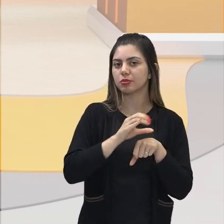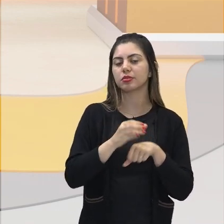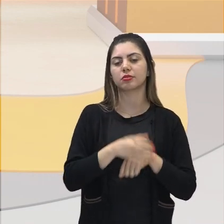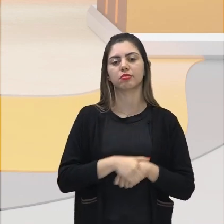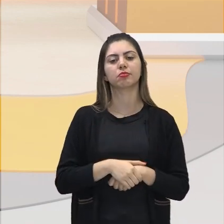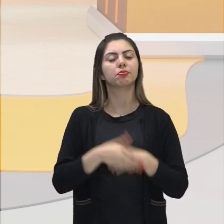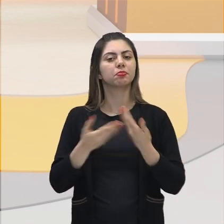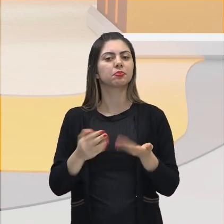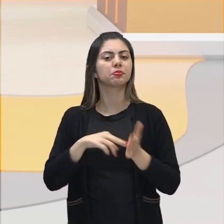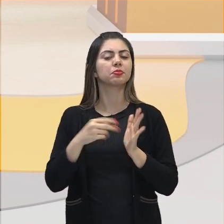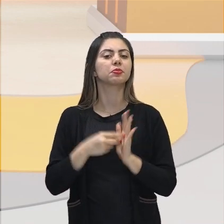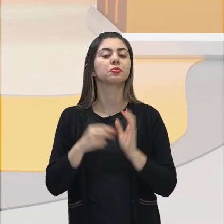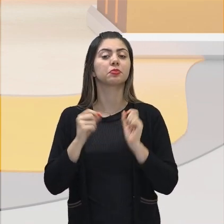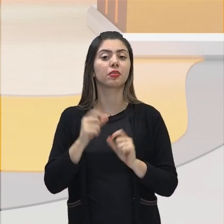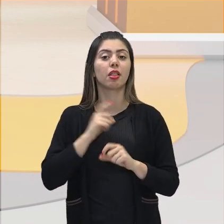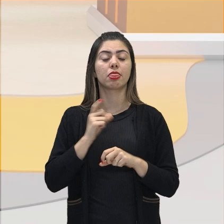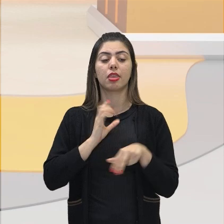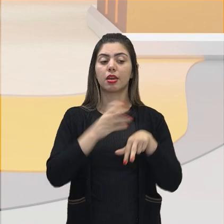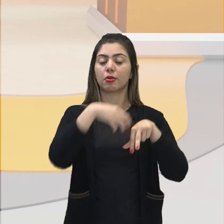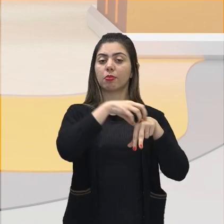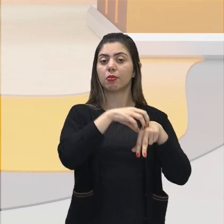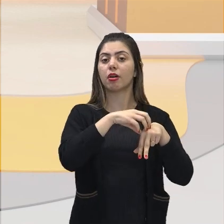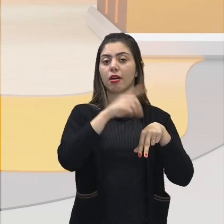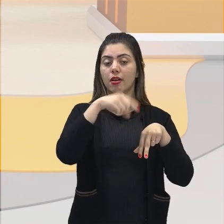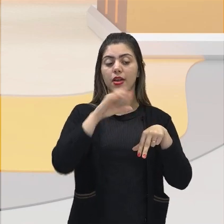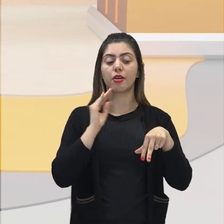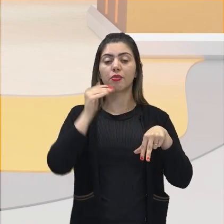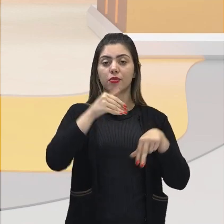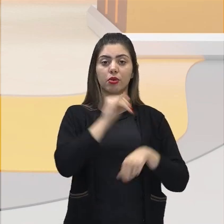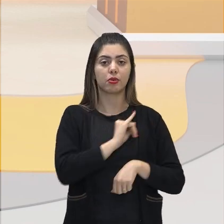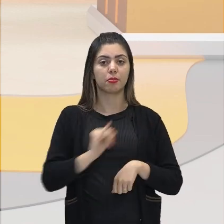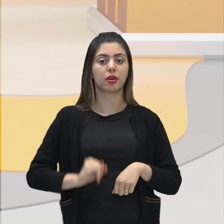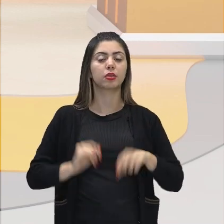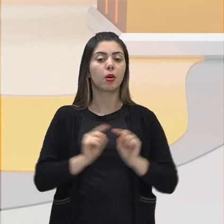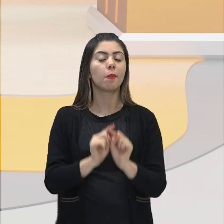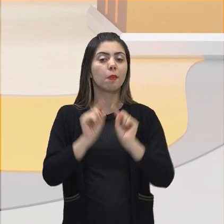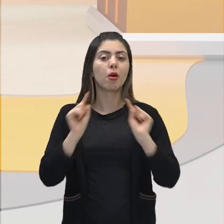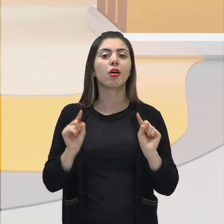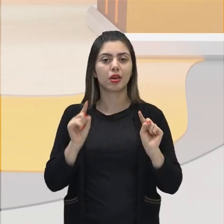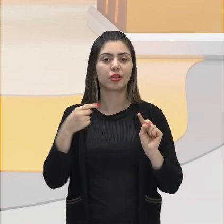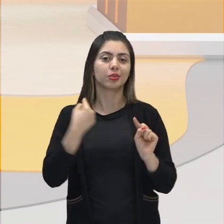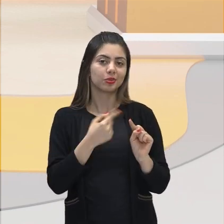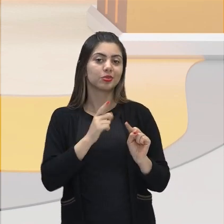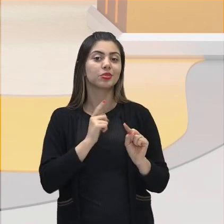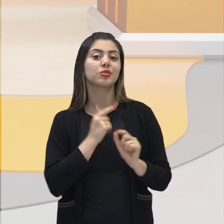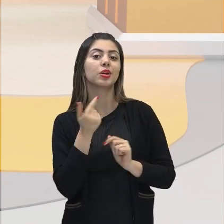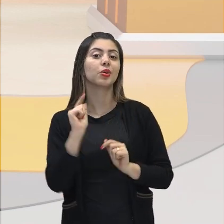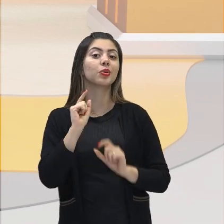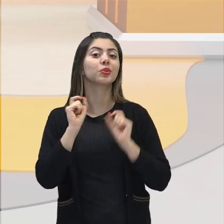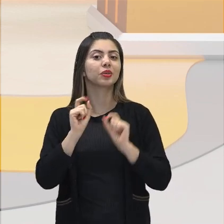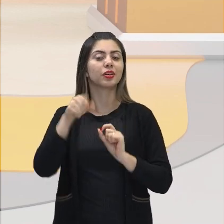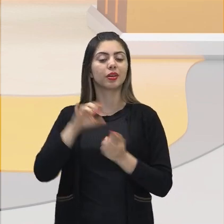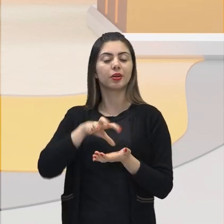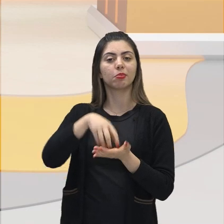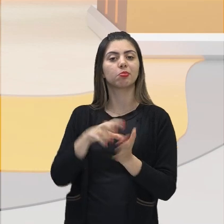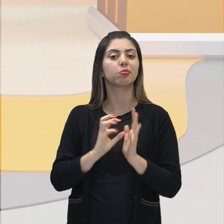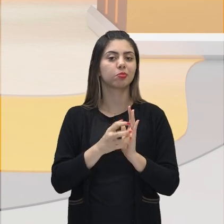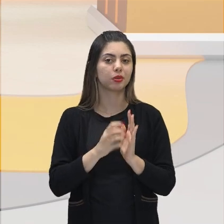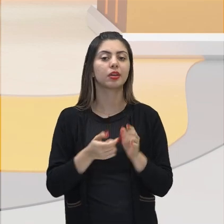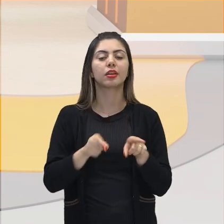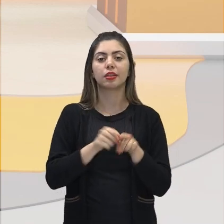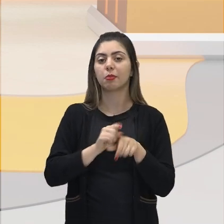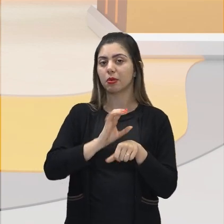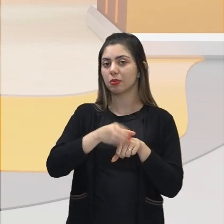seja, havia a figura central ali do imperador, mas nós tínhamos também um parlamento e uma